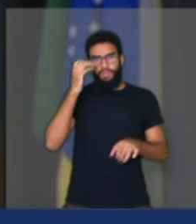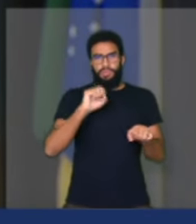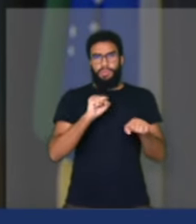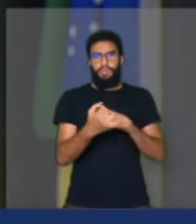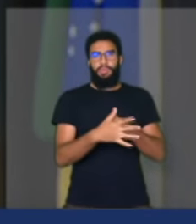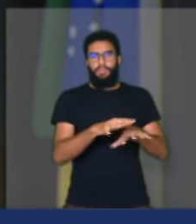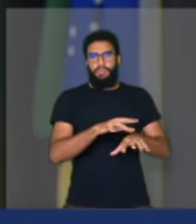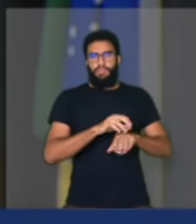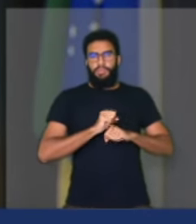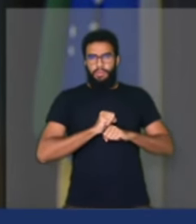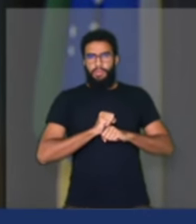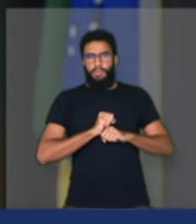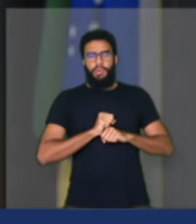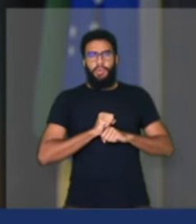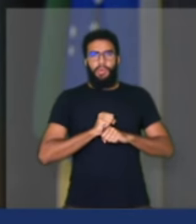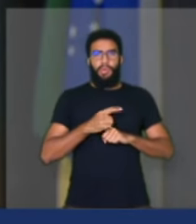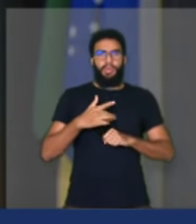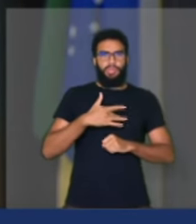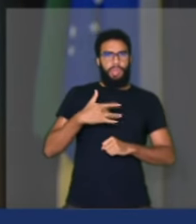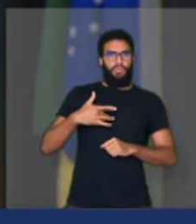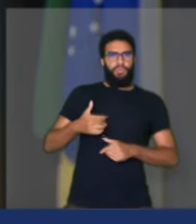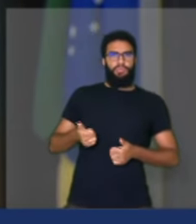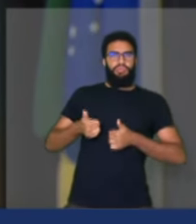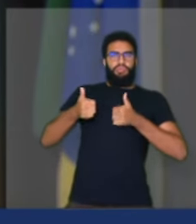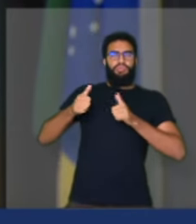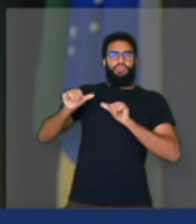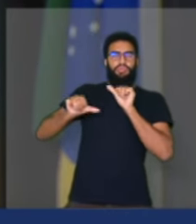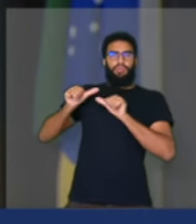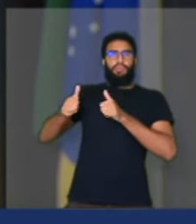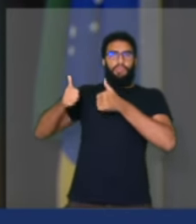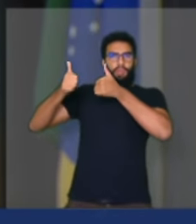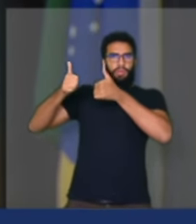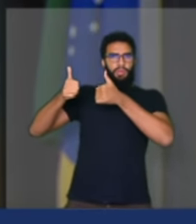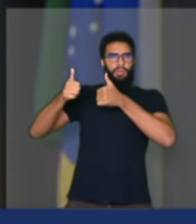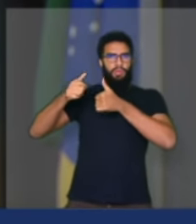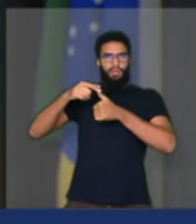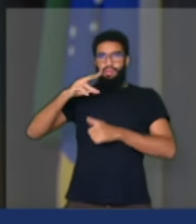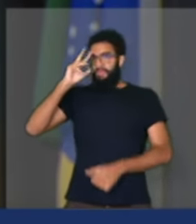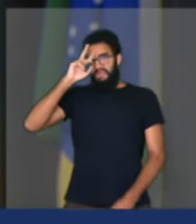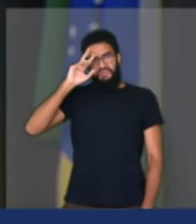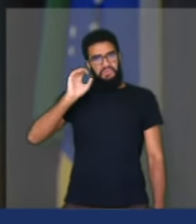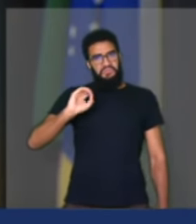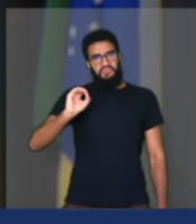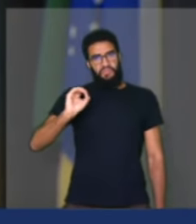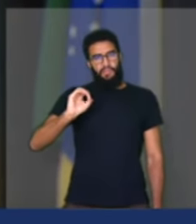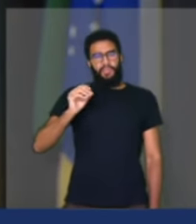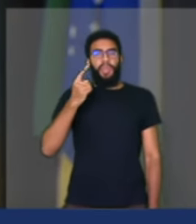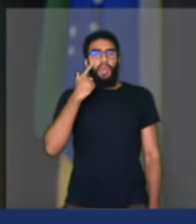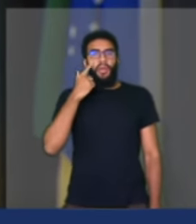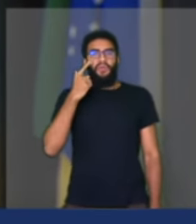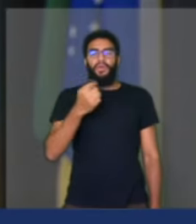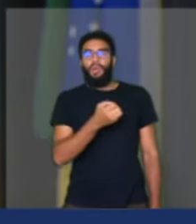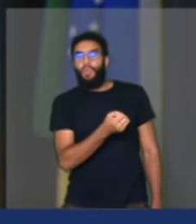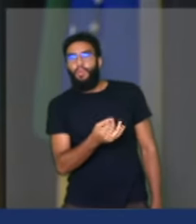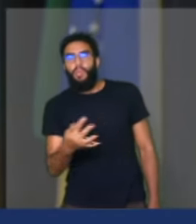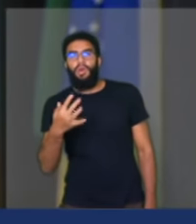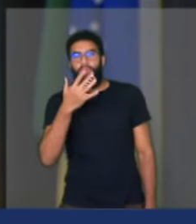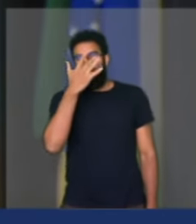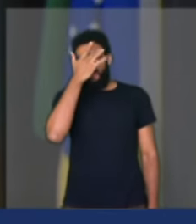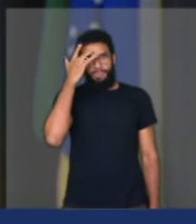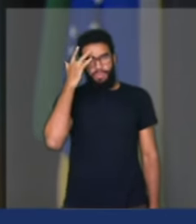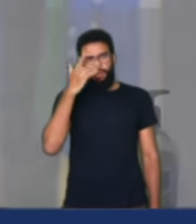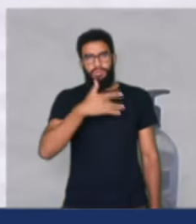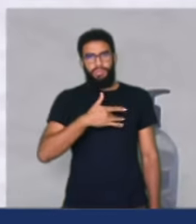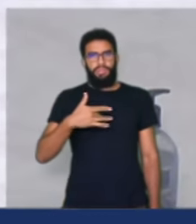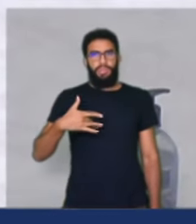deputado Luiz Lima. Olha só o número elevadíssimo de pessoas que já foram recuperadas